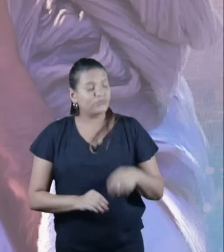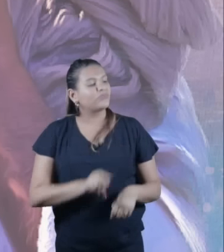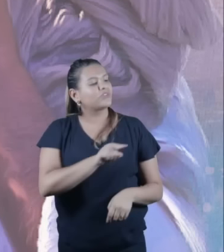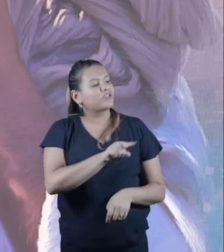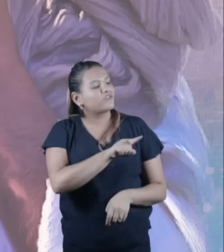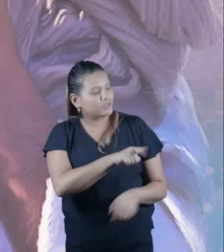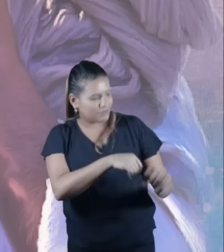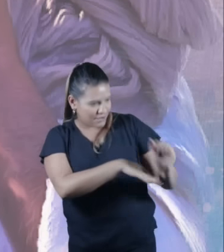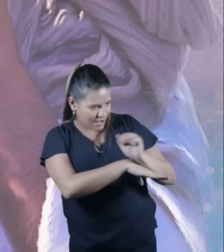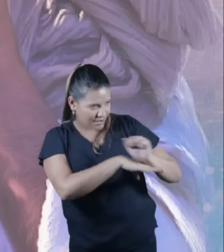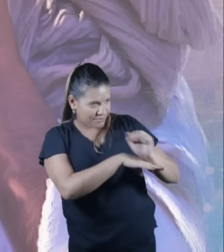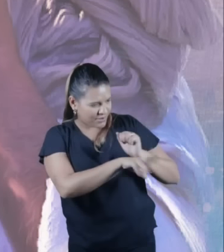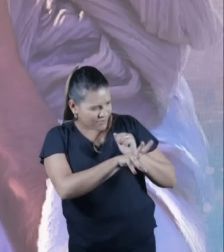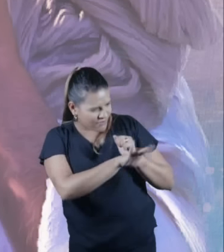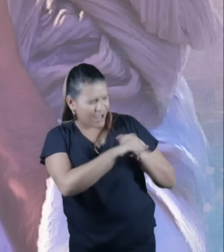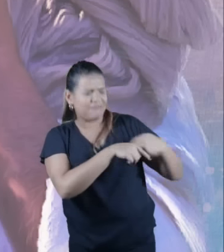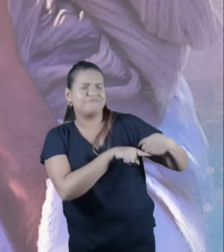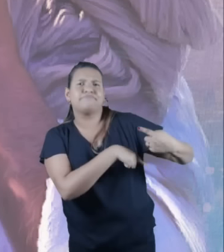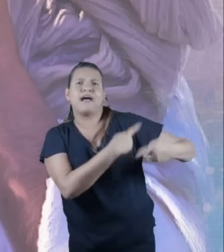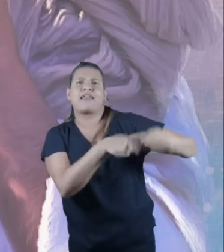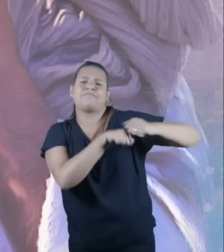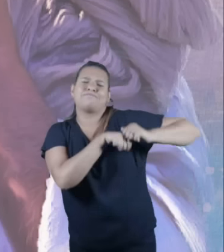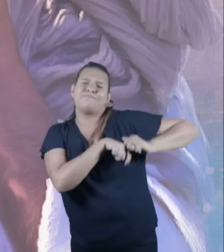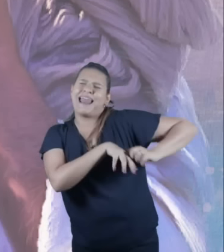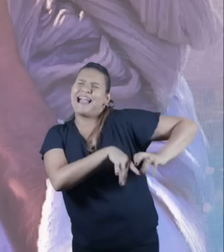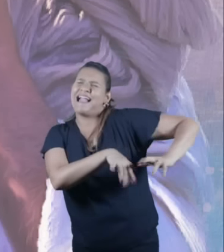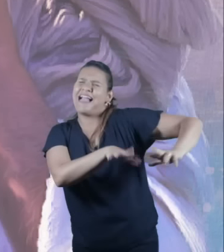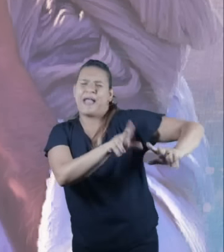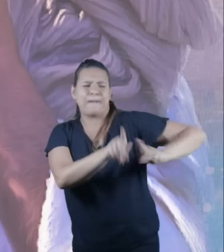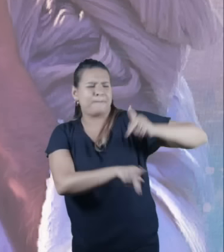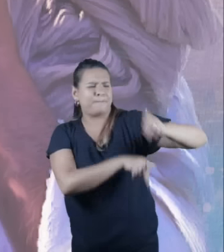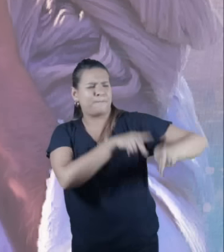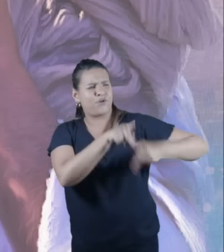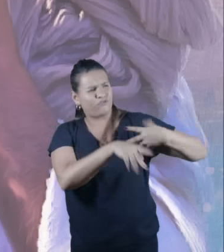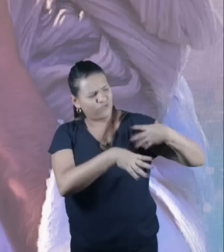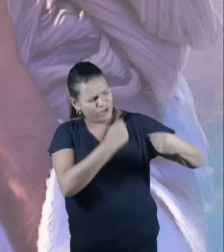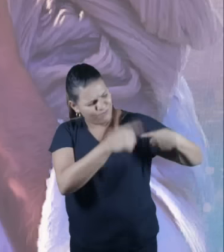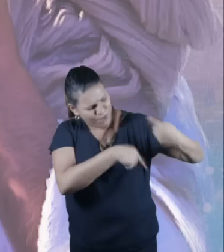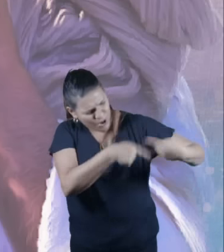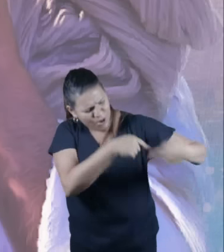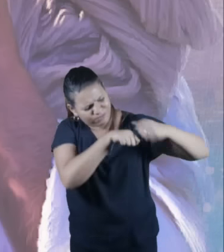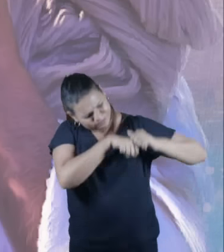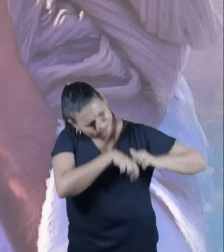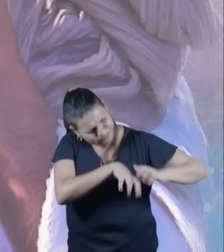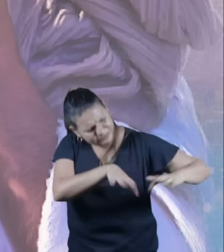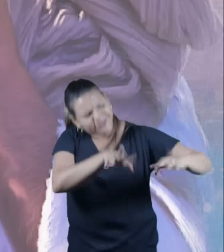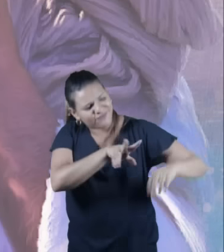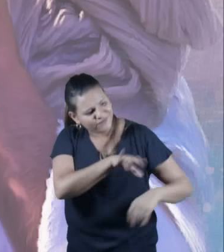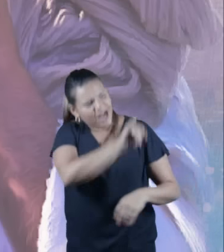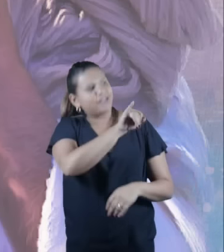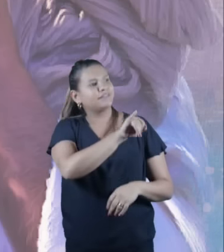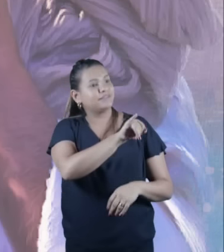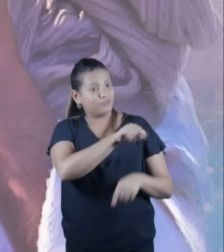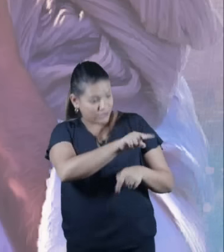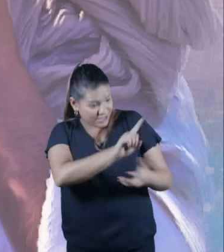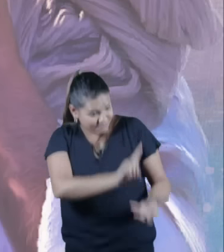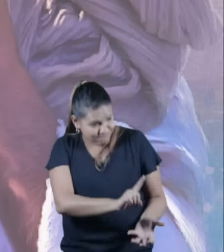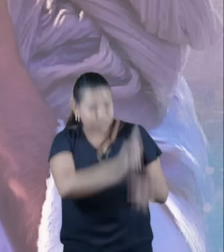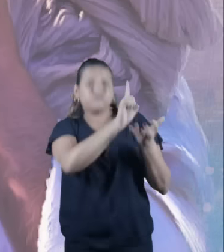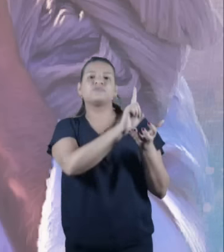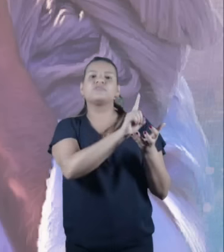nação, e abençoarei-te-ei, e enganecerei teu nome, e tu serás uma bênção, e